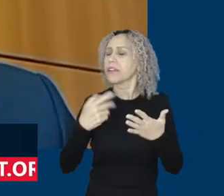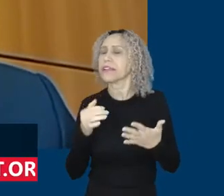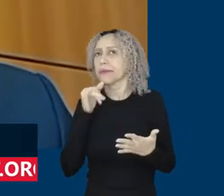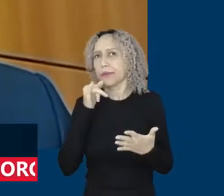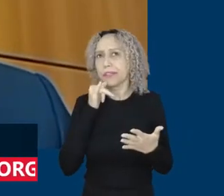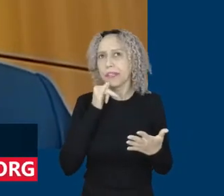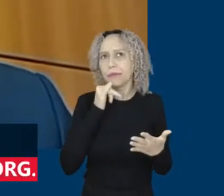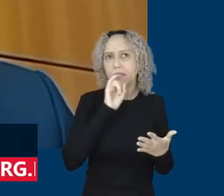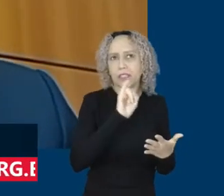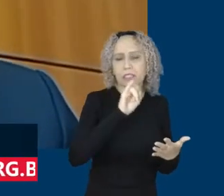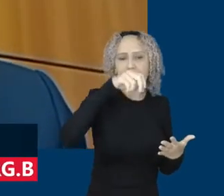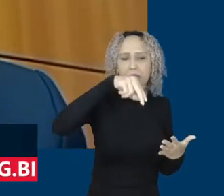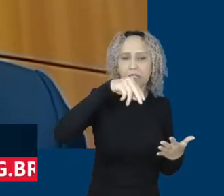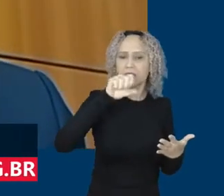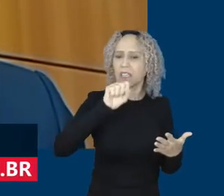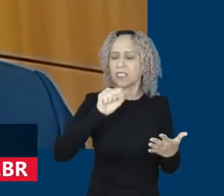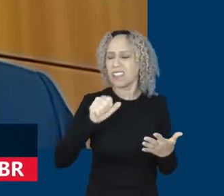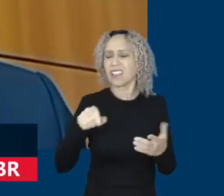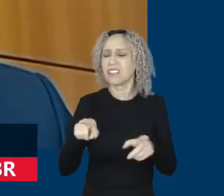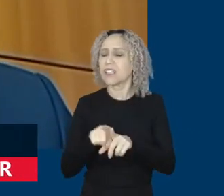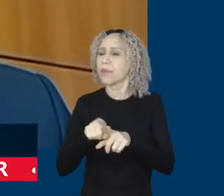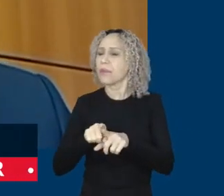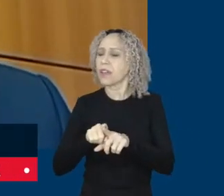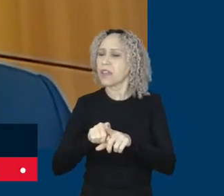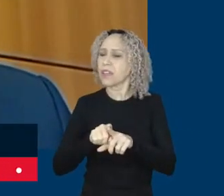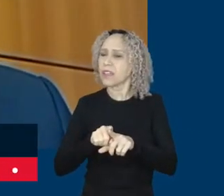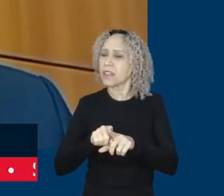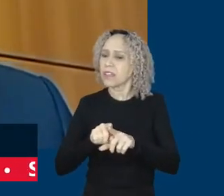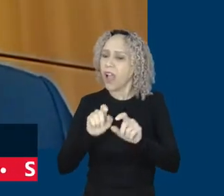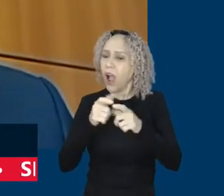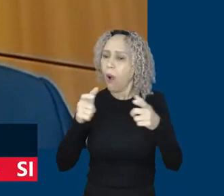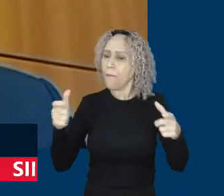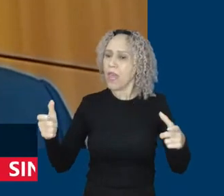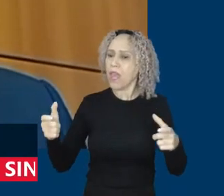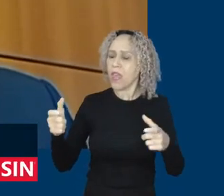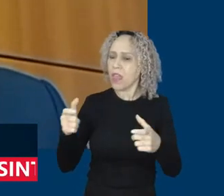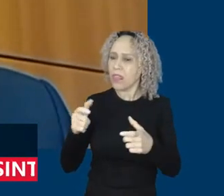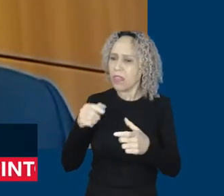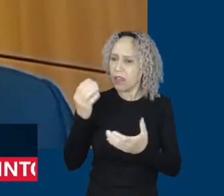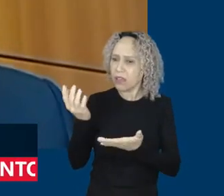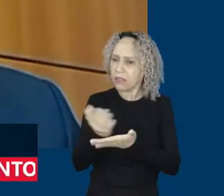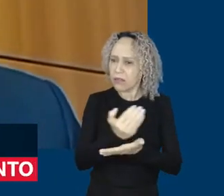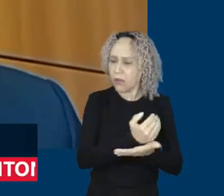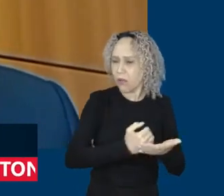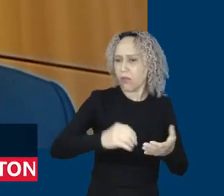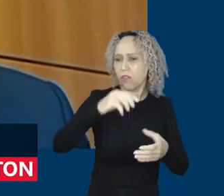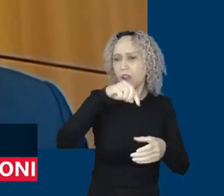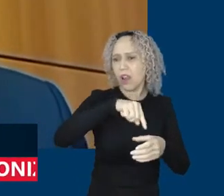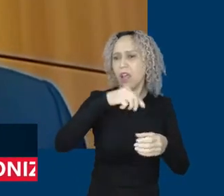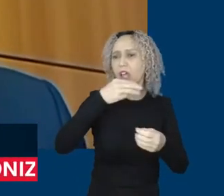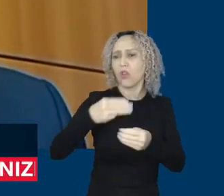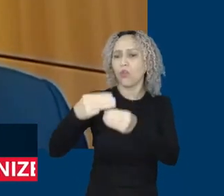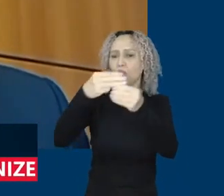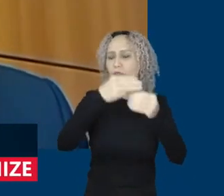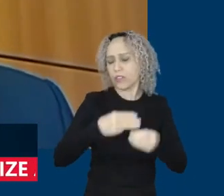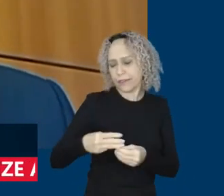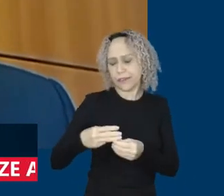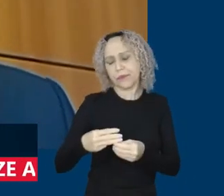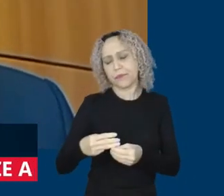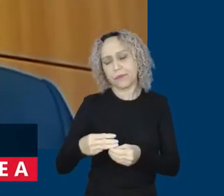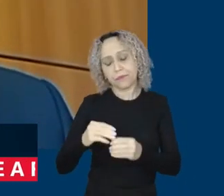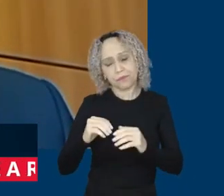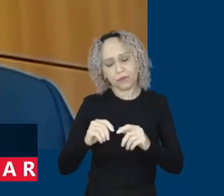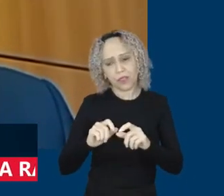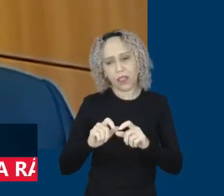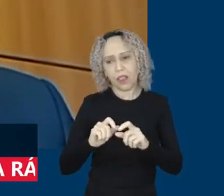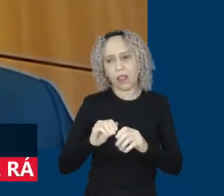os municípios e a indústria como um todo, mesmo a indústria de transformação, ela é alavancada porque